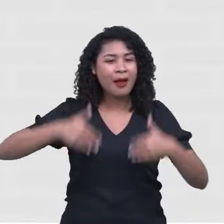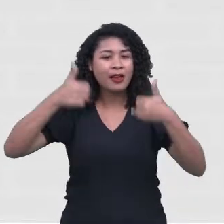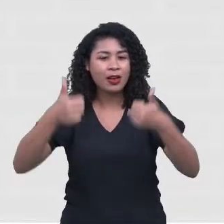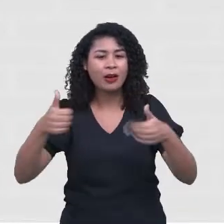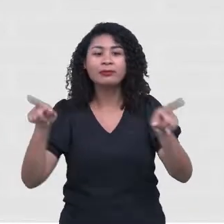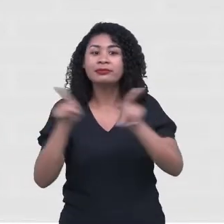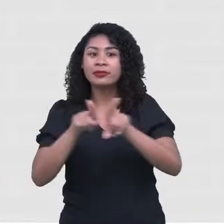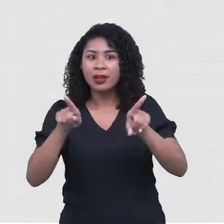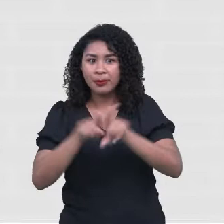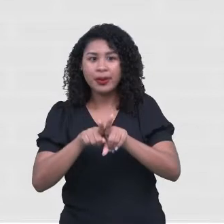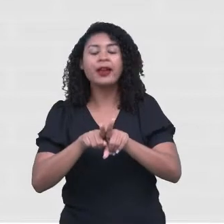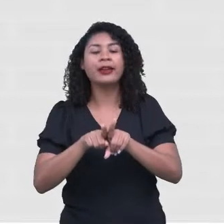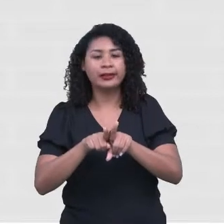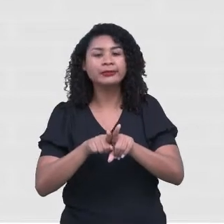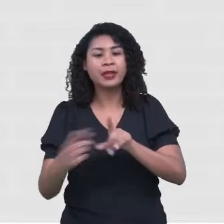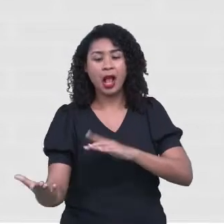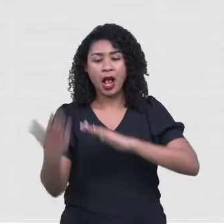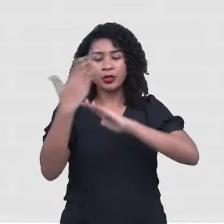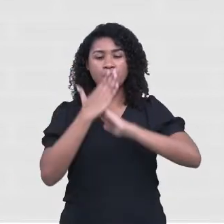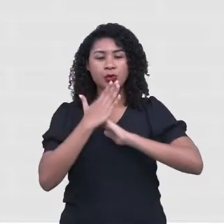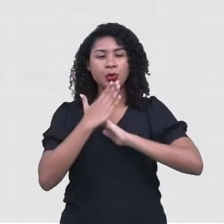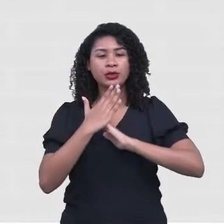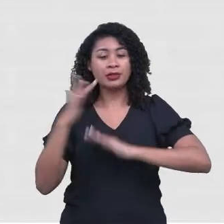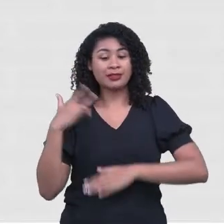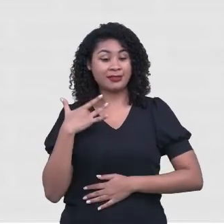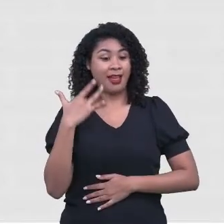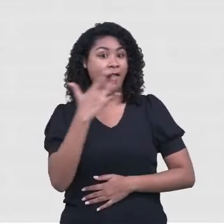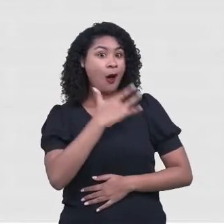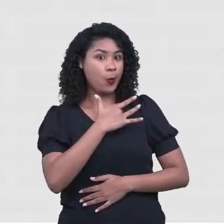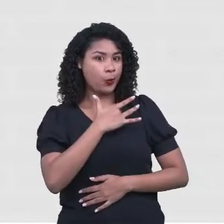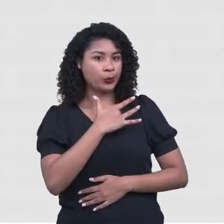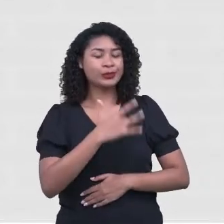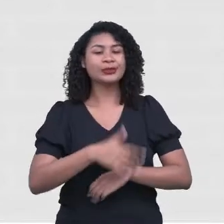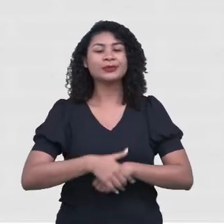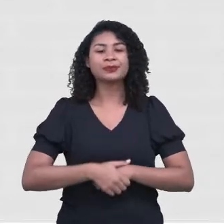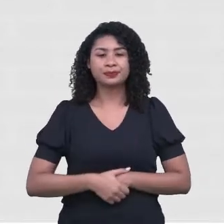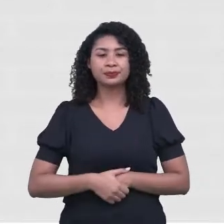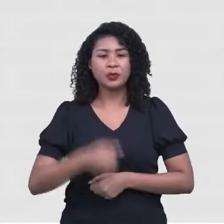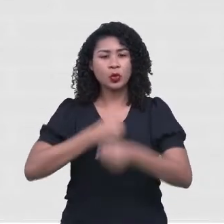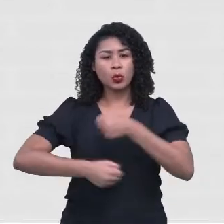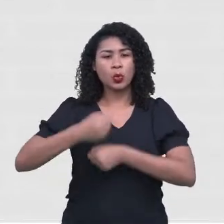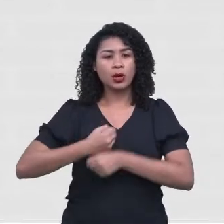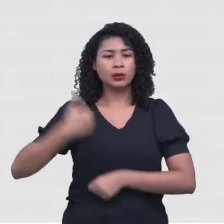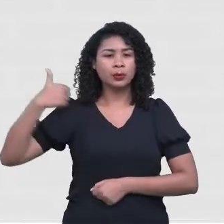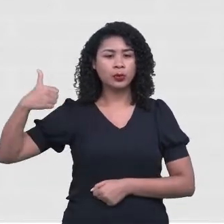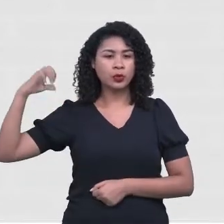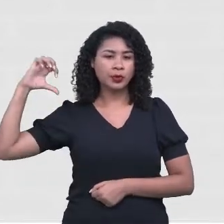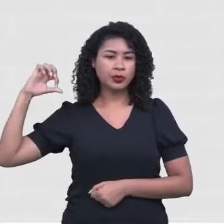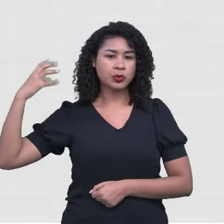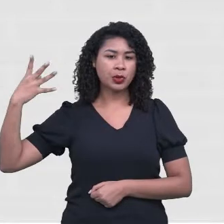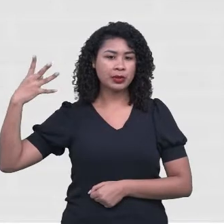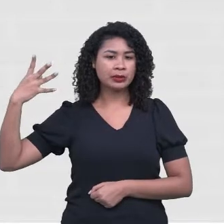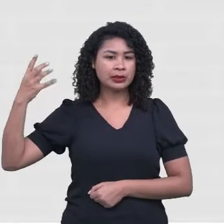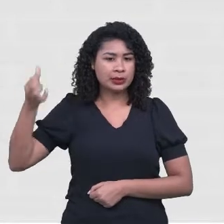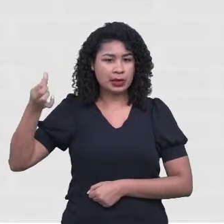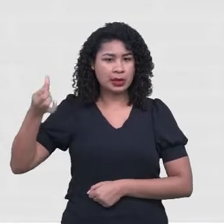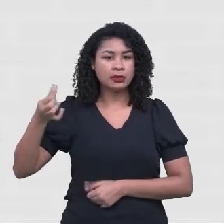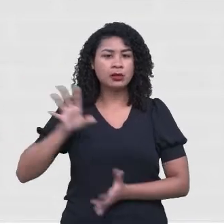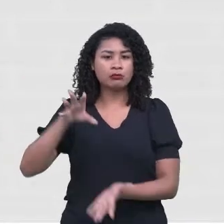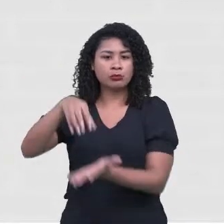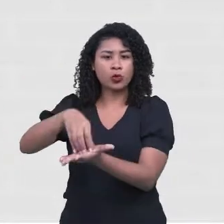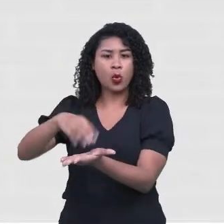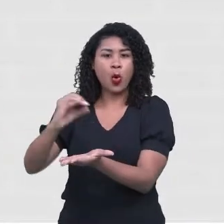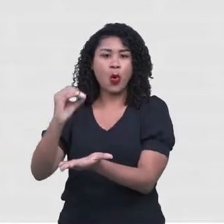estado de saúde mental. Em 1946, gente, olha só. A Organização Mundial de Saúde, a